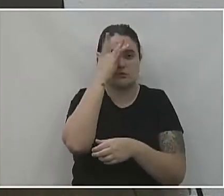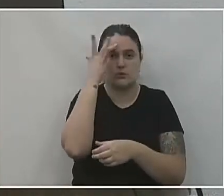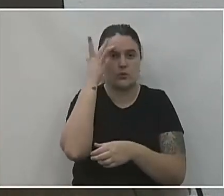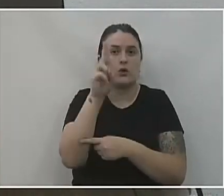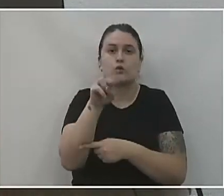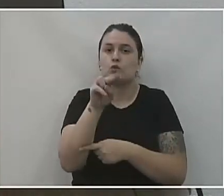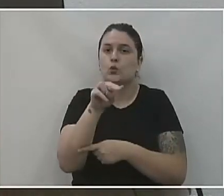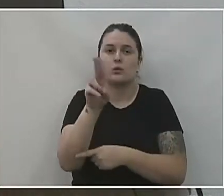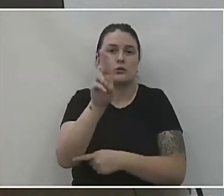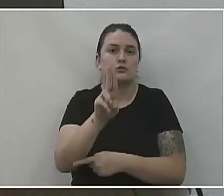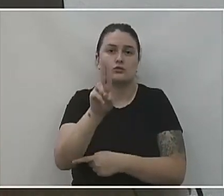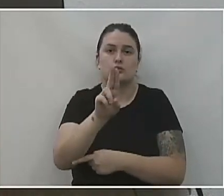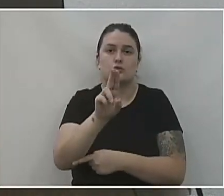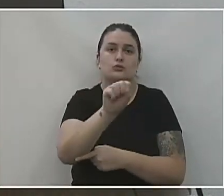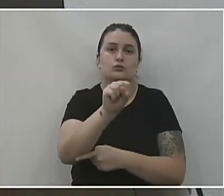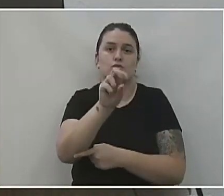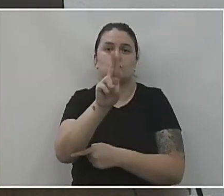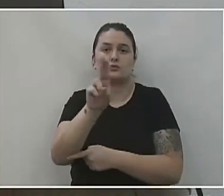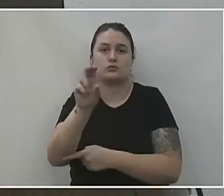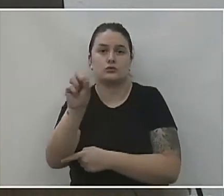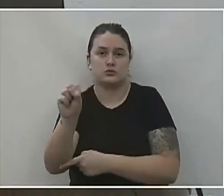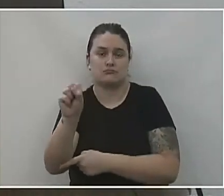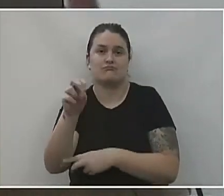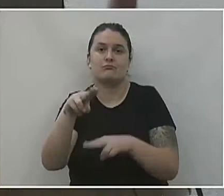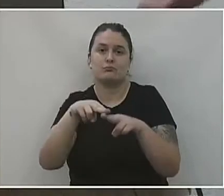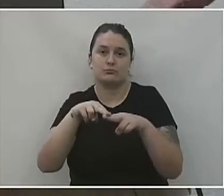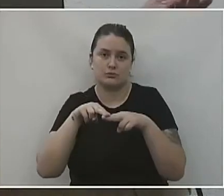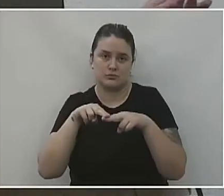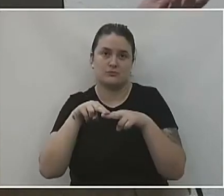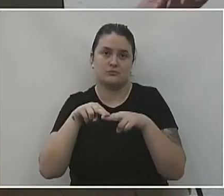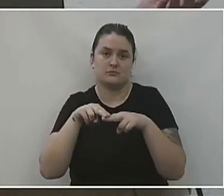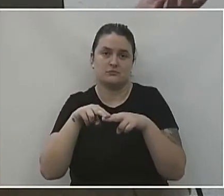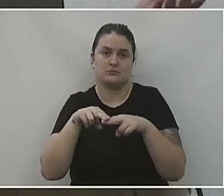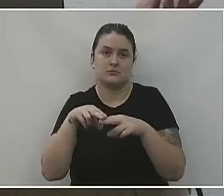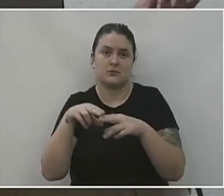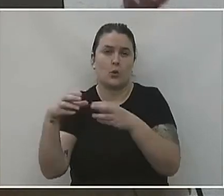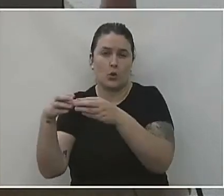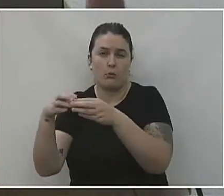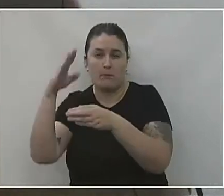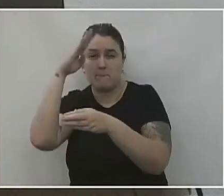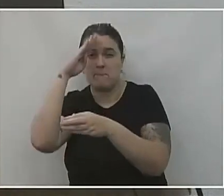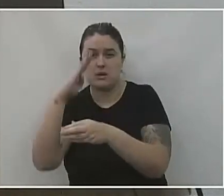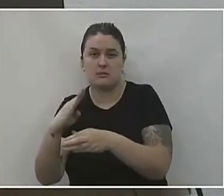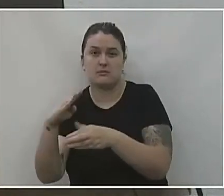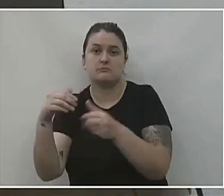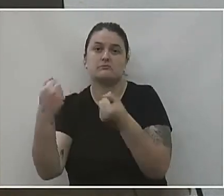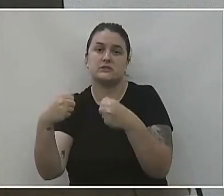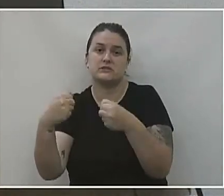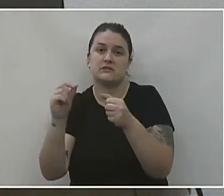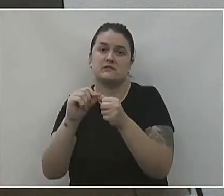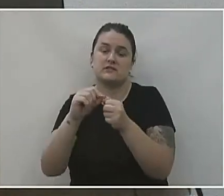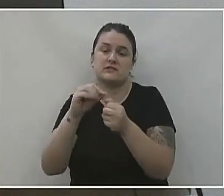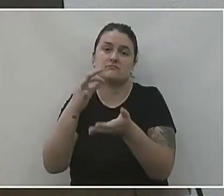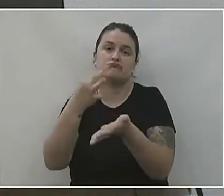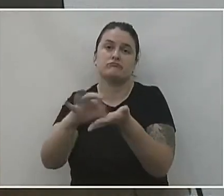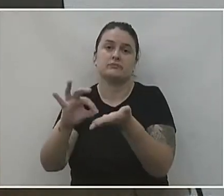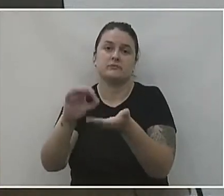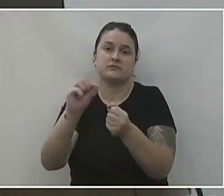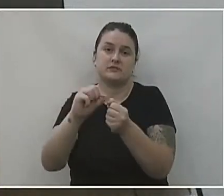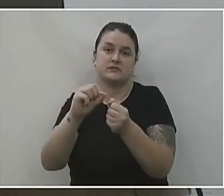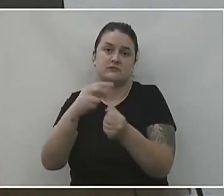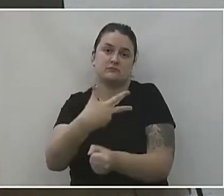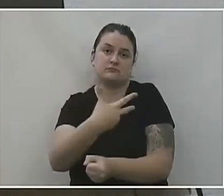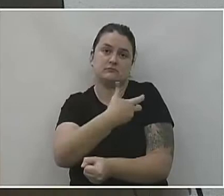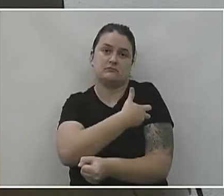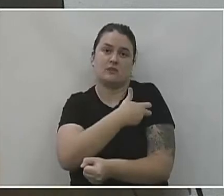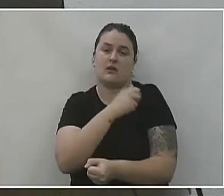nunca usaram SUS e que agora, pela situação de ser um grupo prioritário, precisam fazer o cadastro para fazer a vacina.